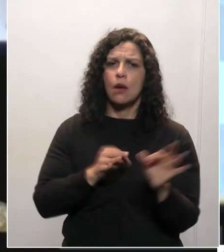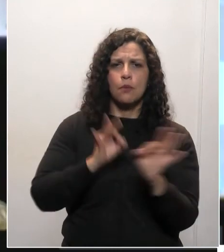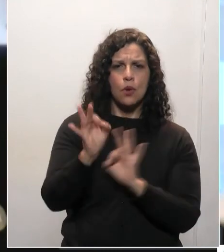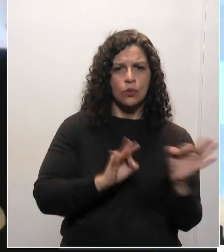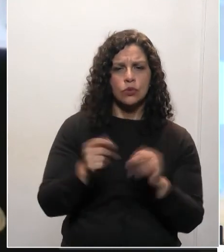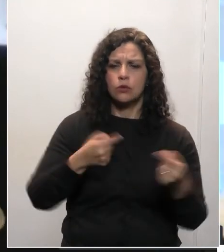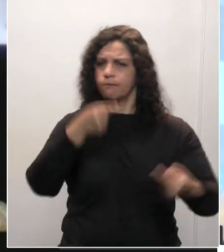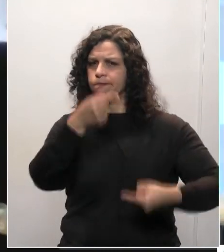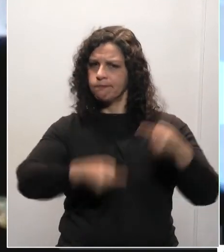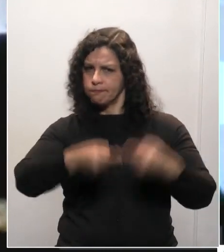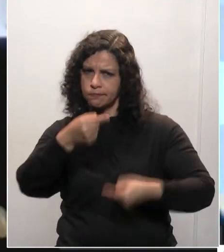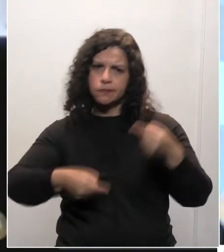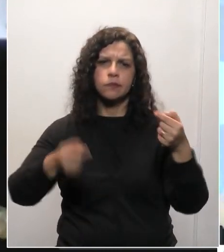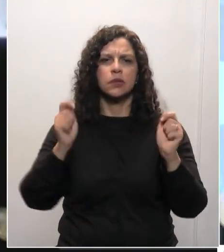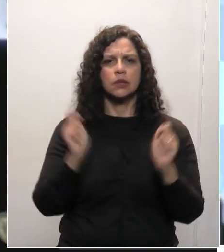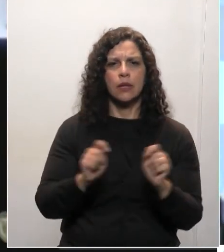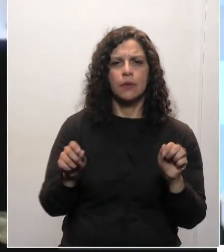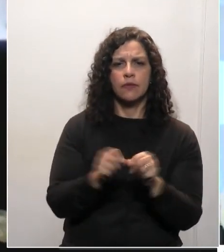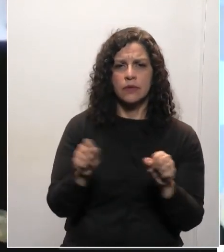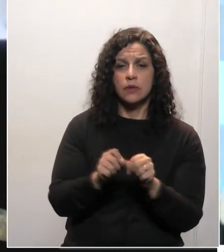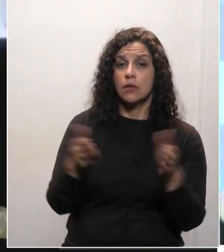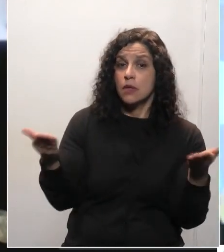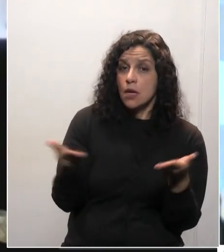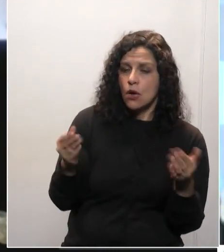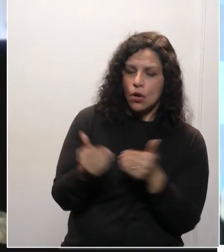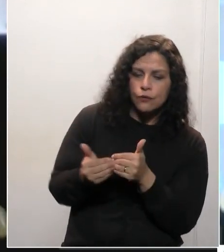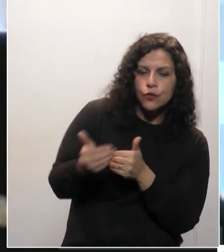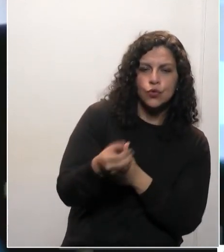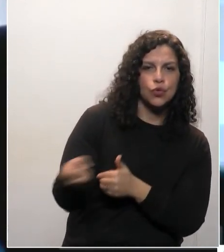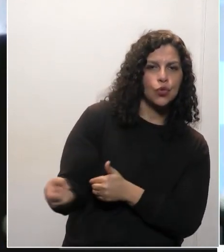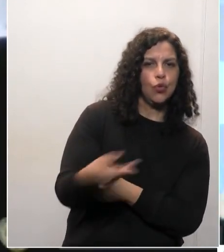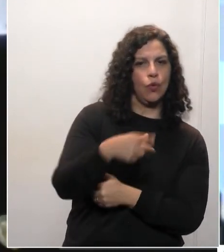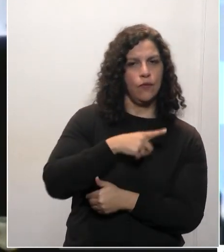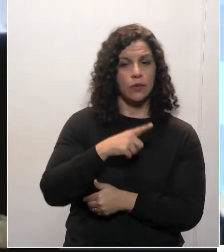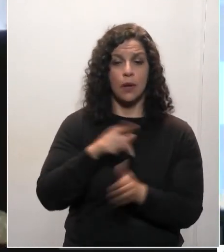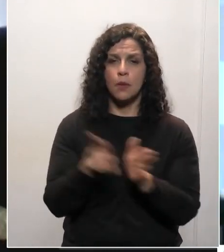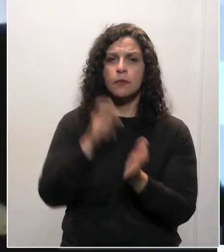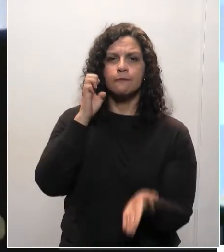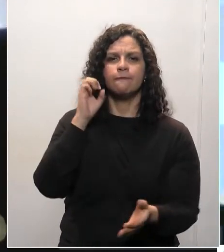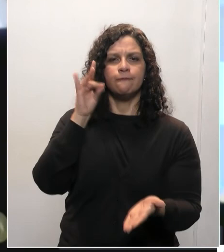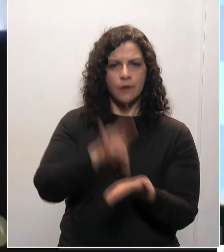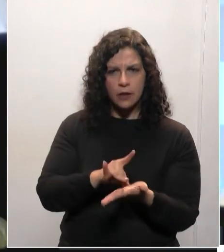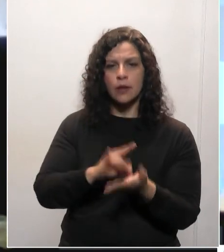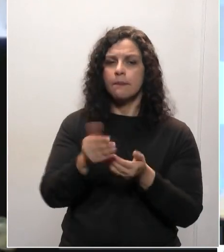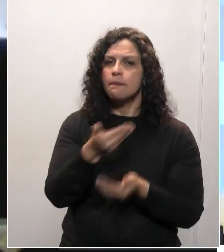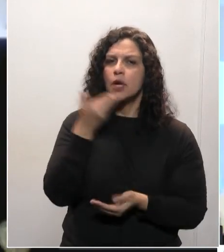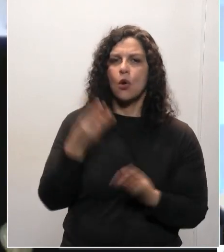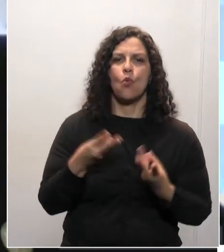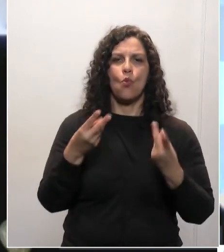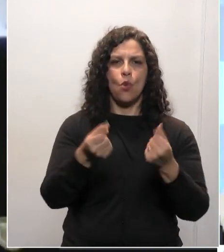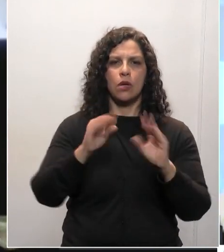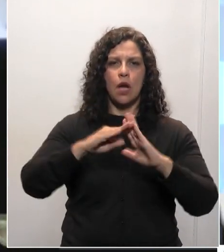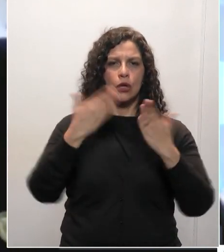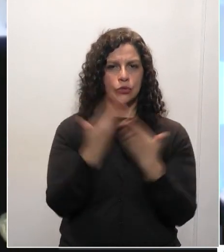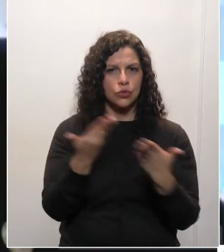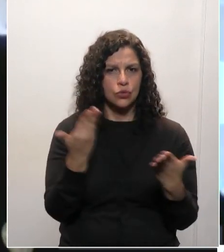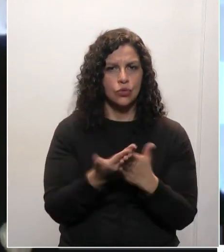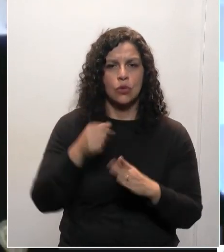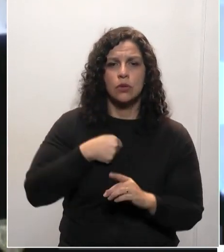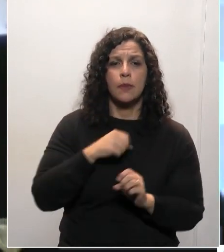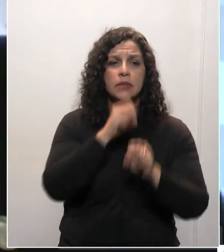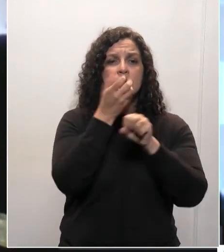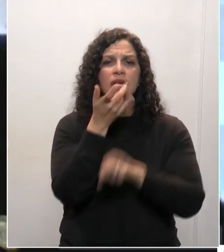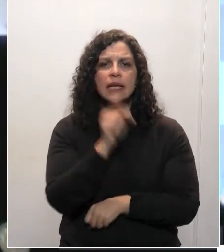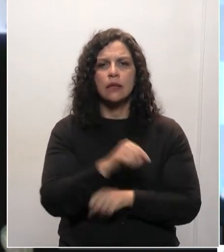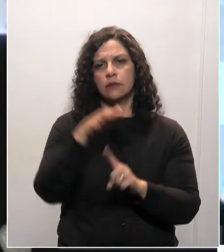projeto, de discutir e poder fazer com que algo possa vir para, efetivamente, melhorar a qualidade de ensino para